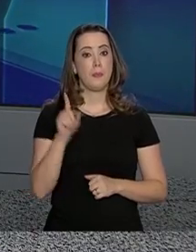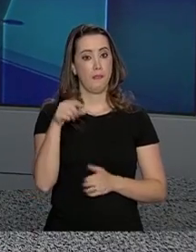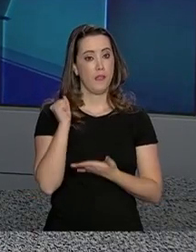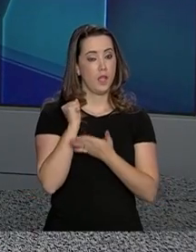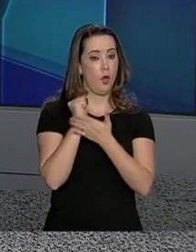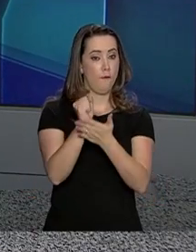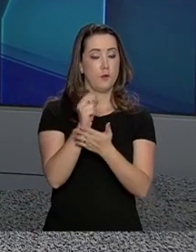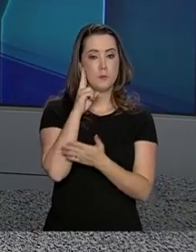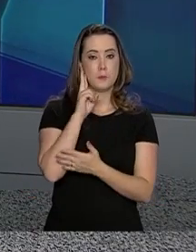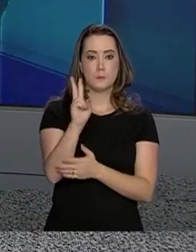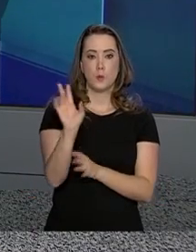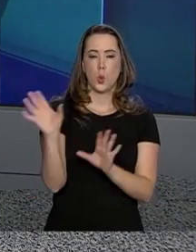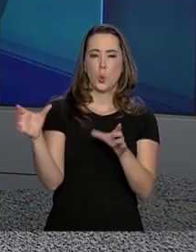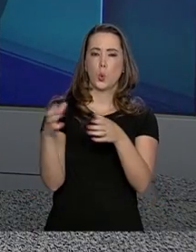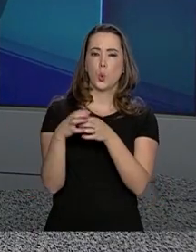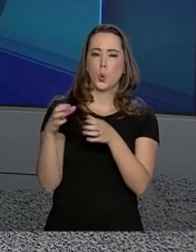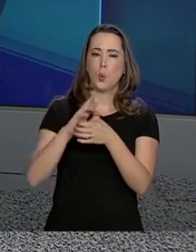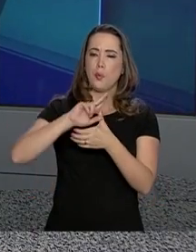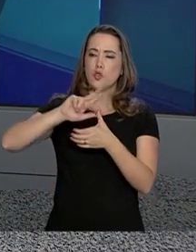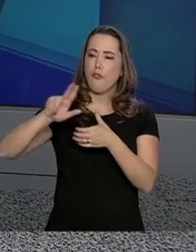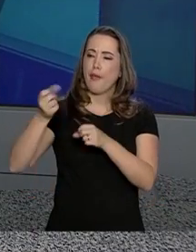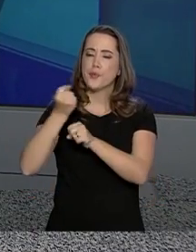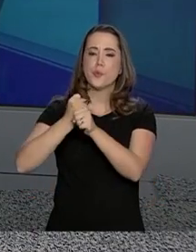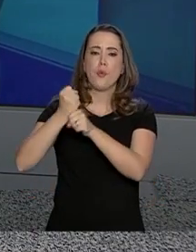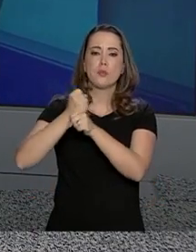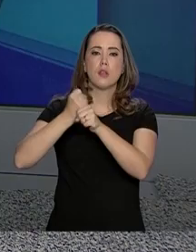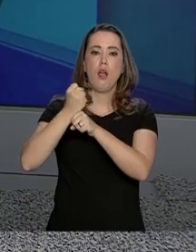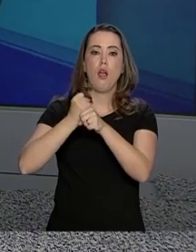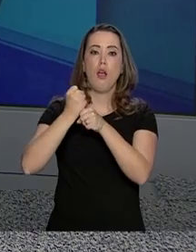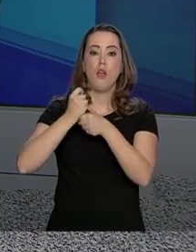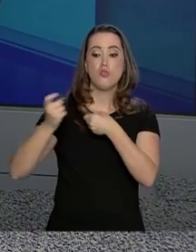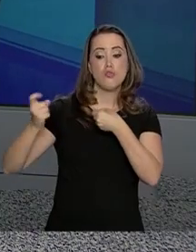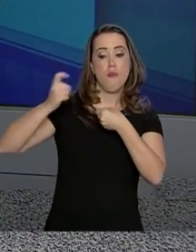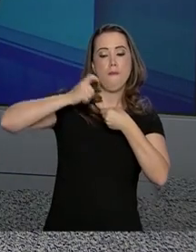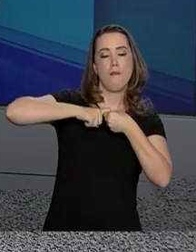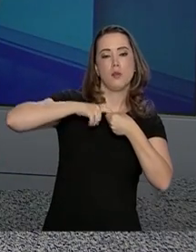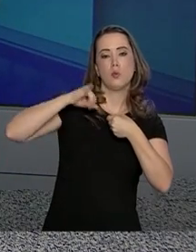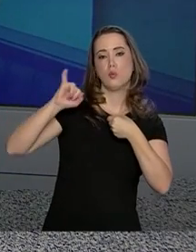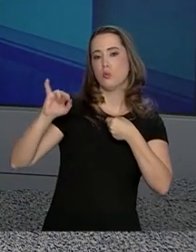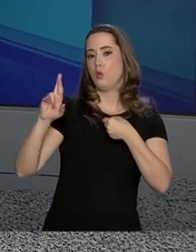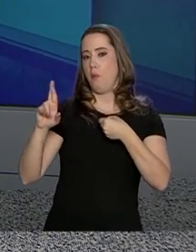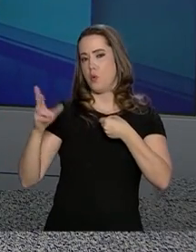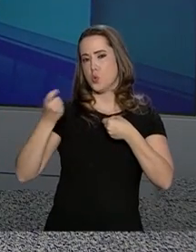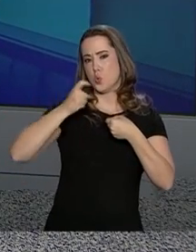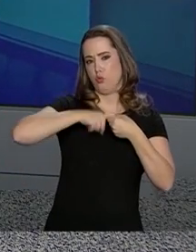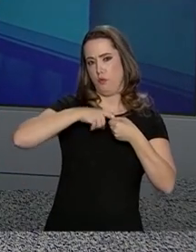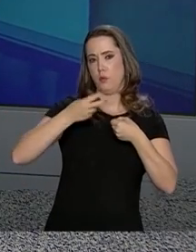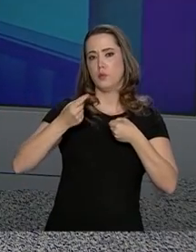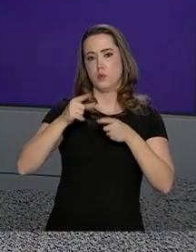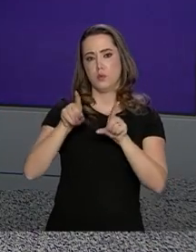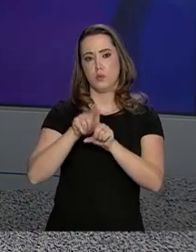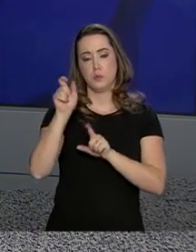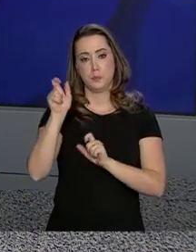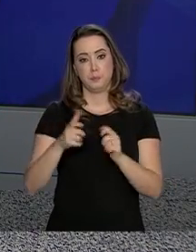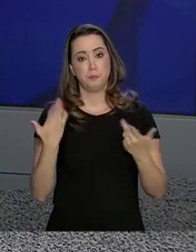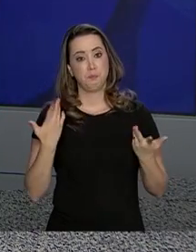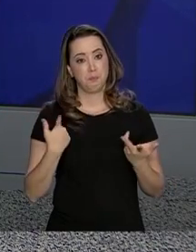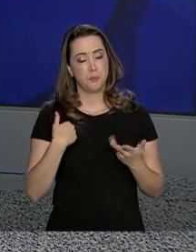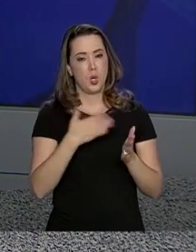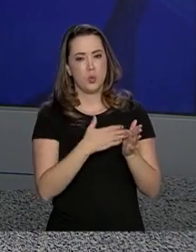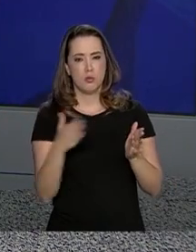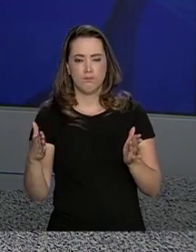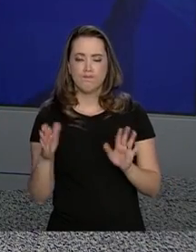disponível para consulta o lote multi exercício de restituições residuais do imposto sobre a renda da pessoa física,